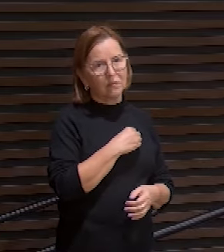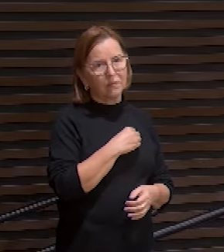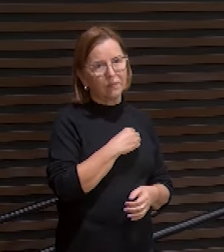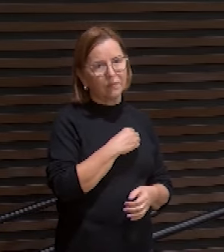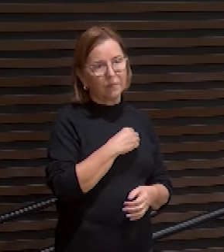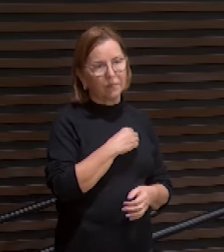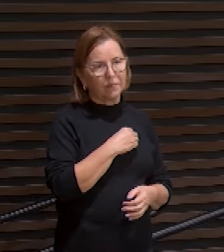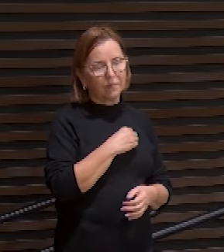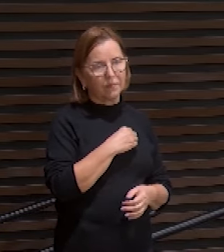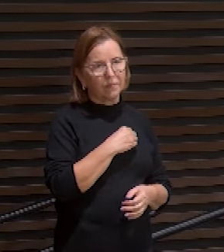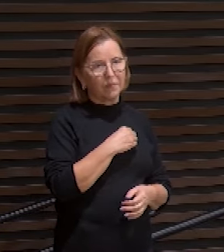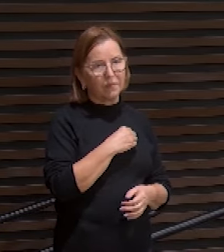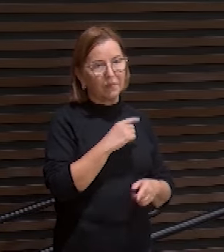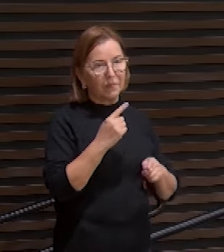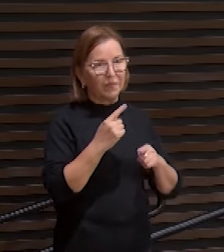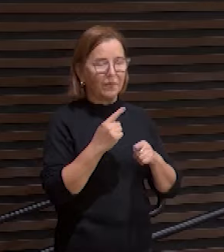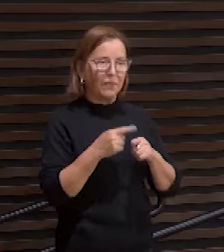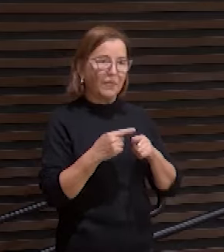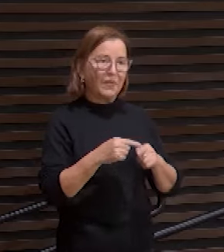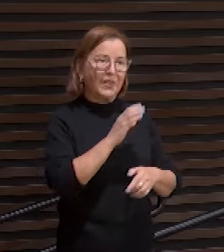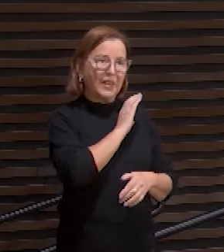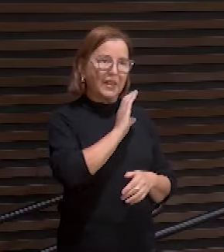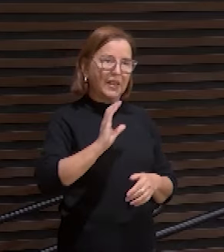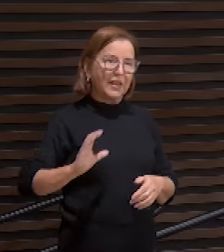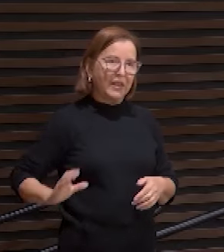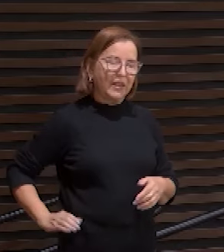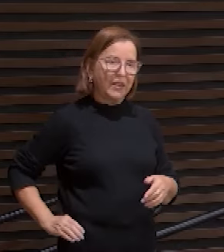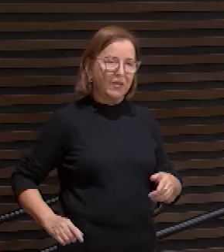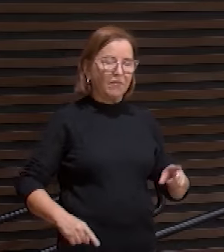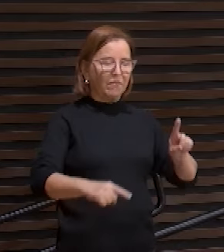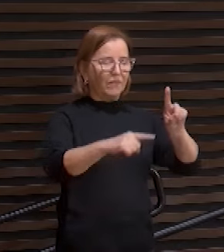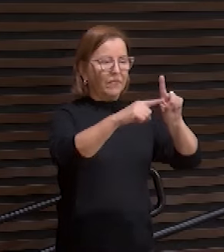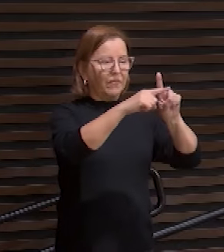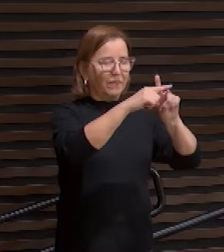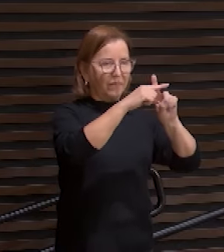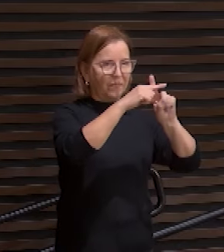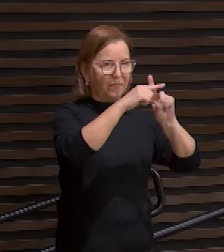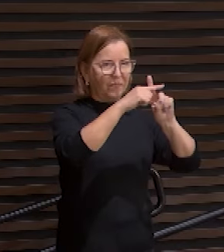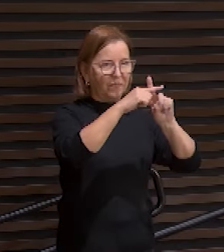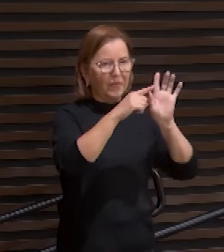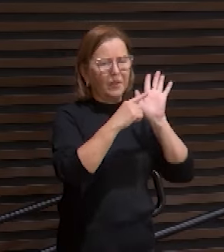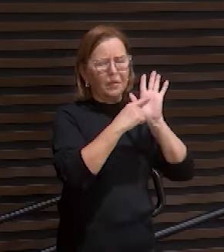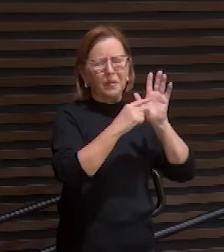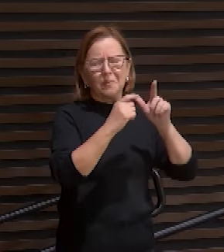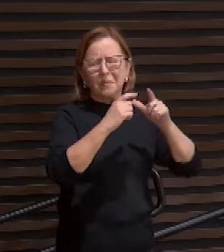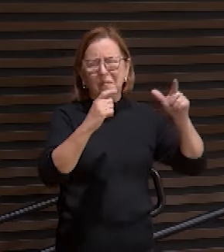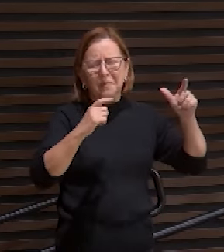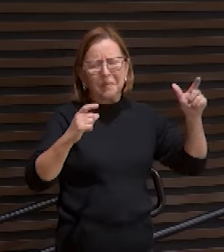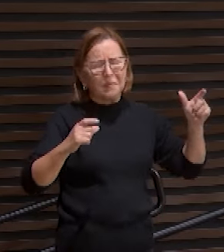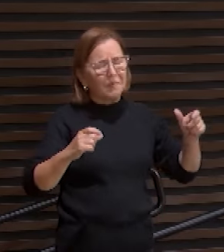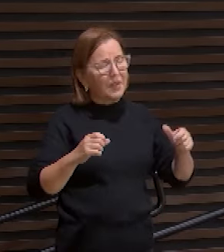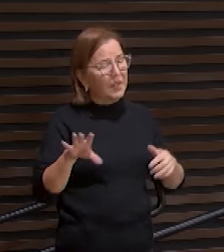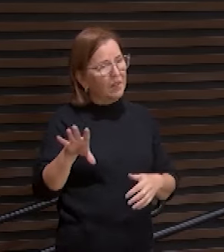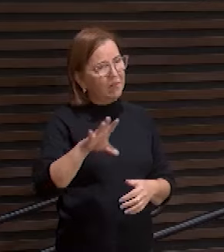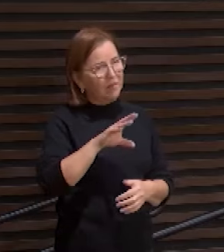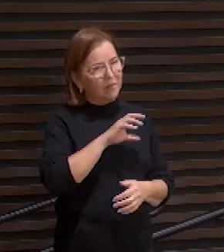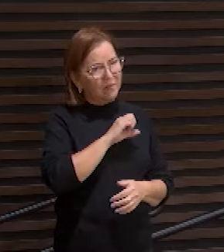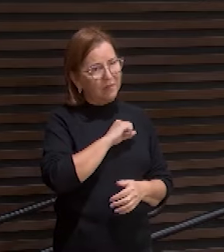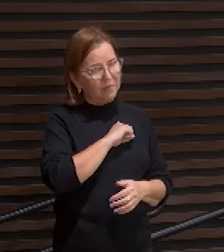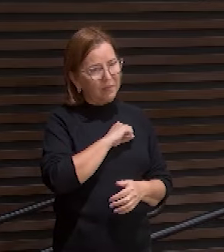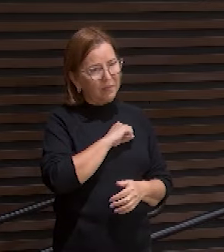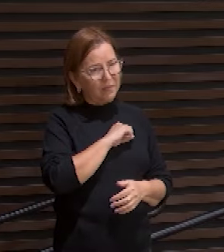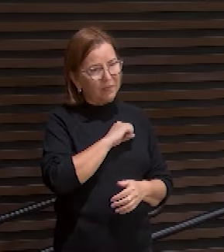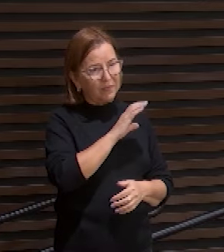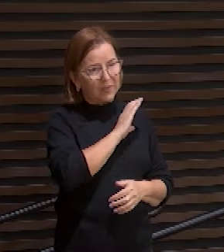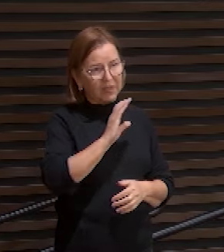porque Cristo pendurado irmãos é a expressão maior do amor e Cristo